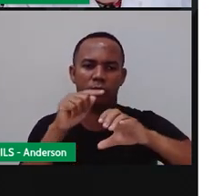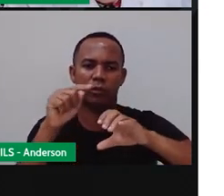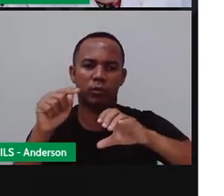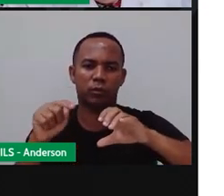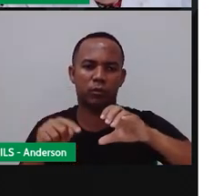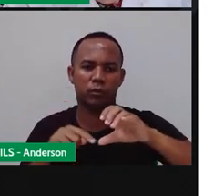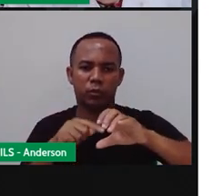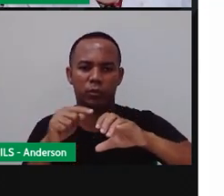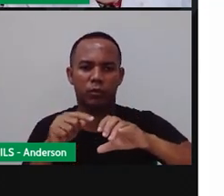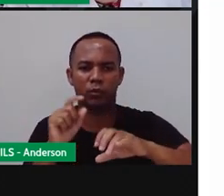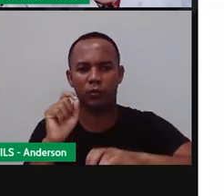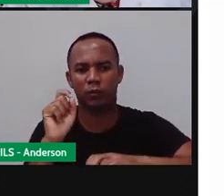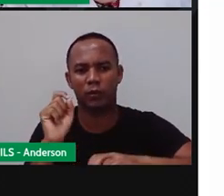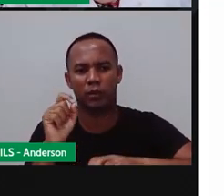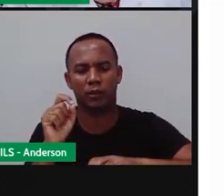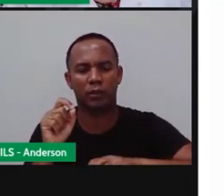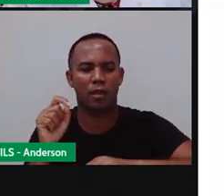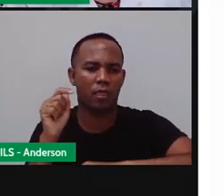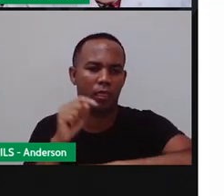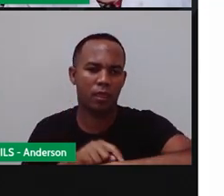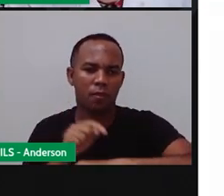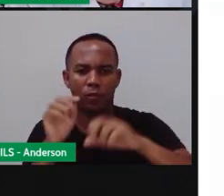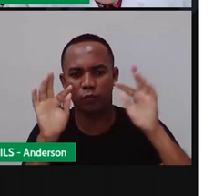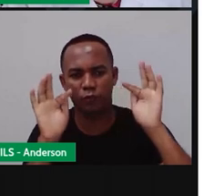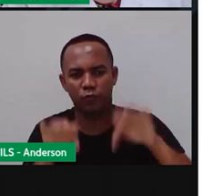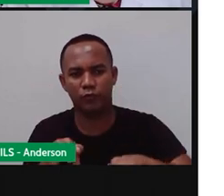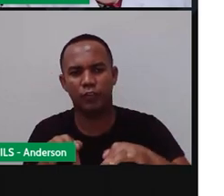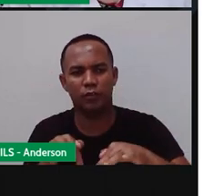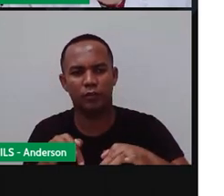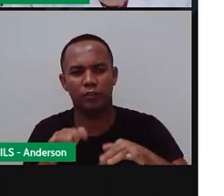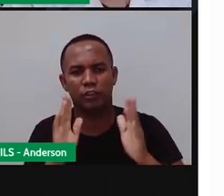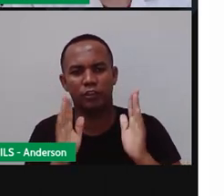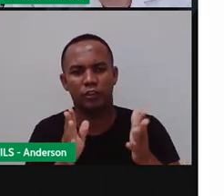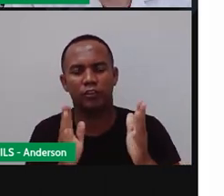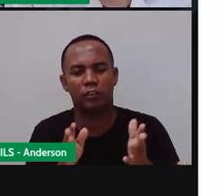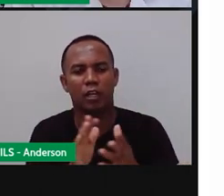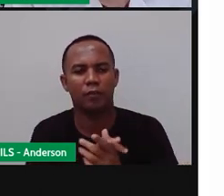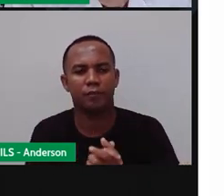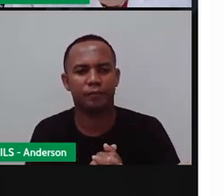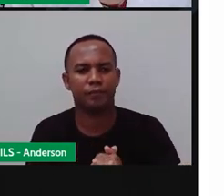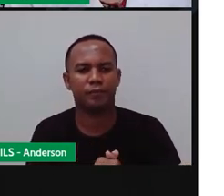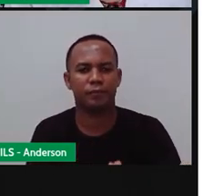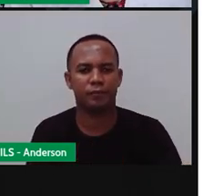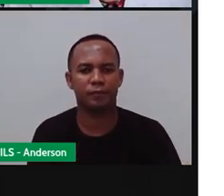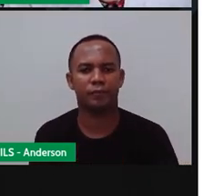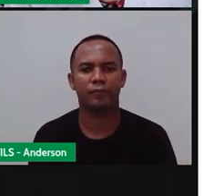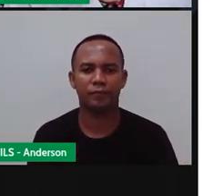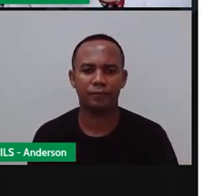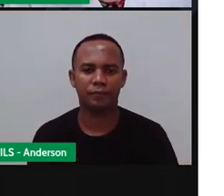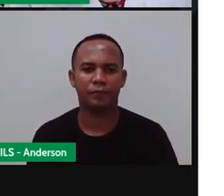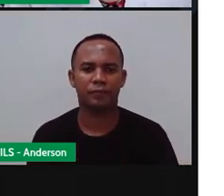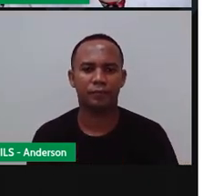sombra chegar aqui, é o seu tempo limite. E era essa, justamente, a função disso aí. Tá?